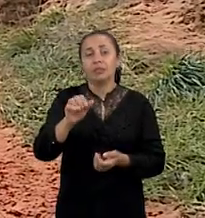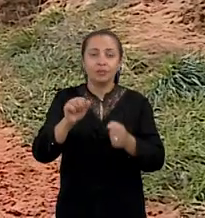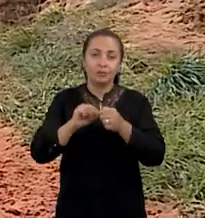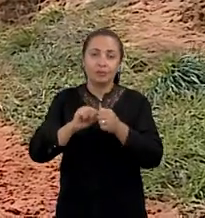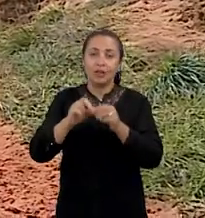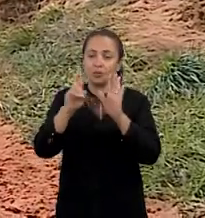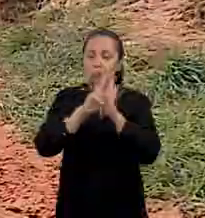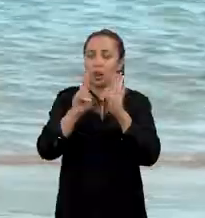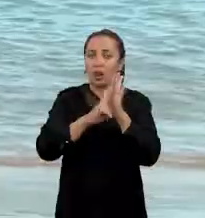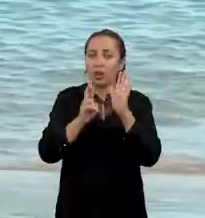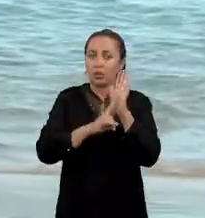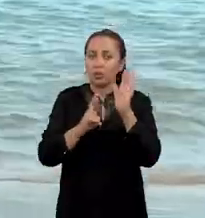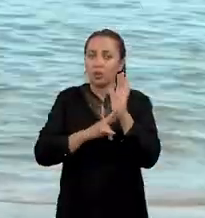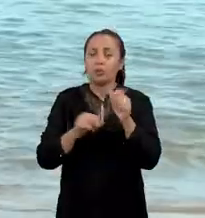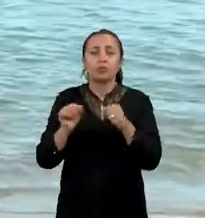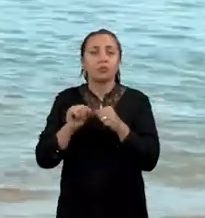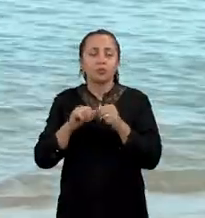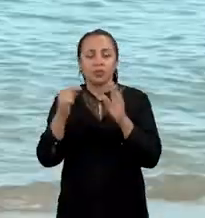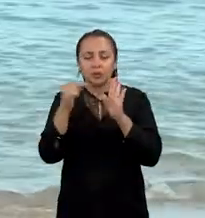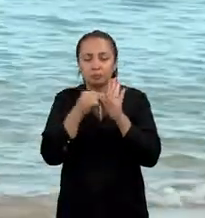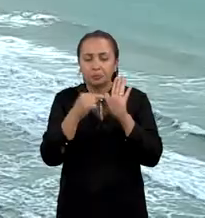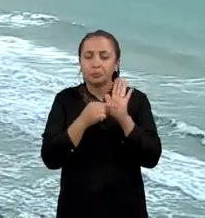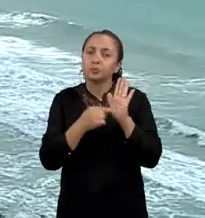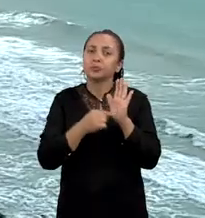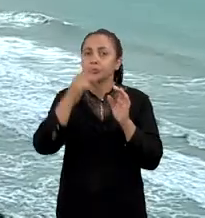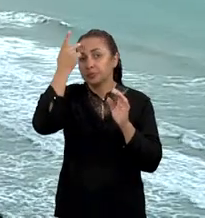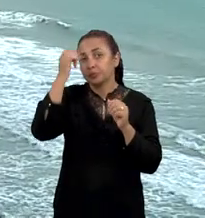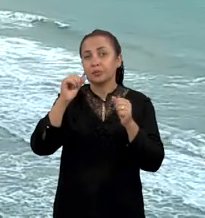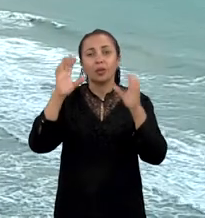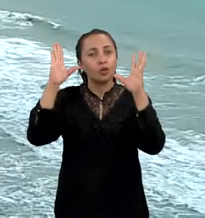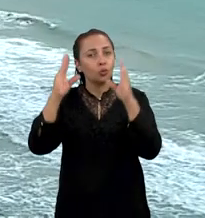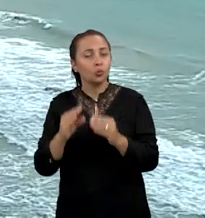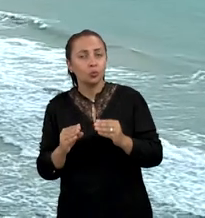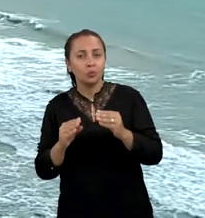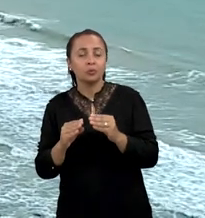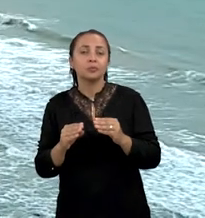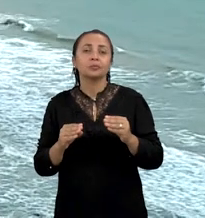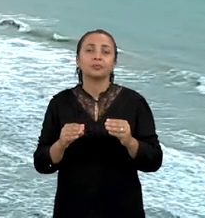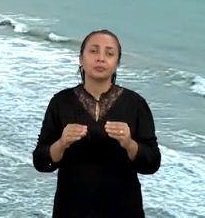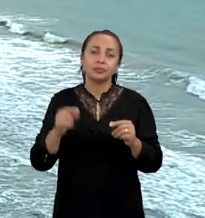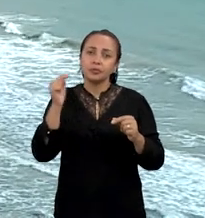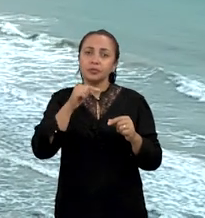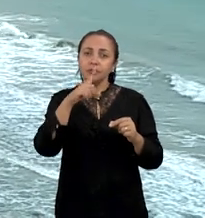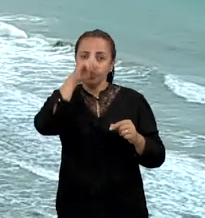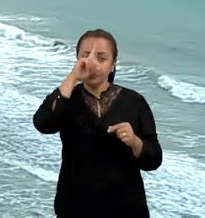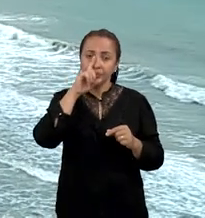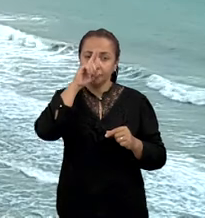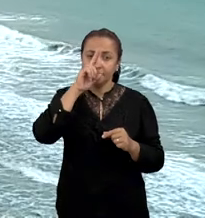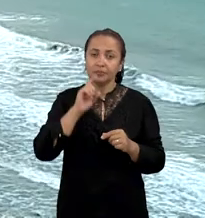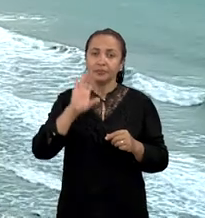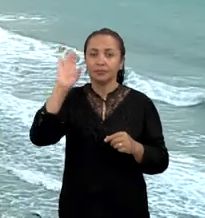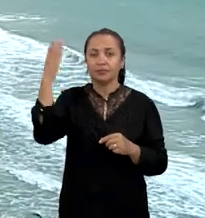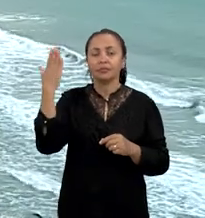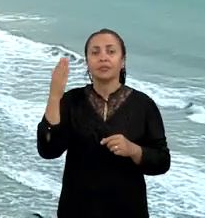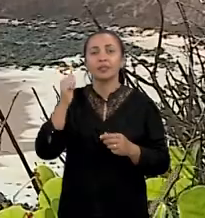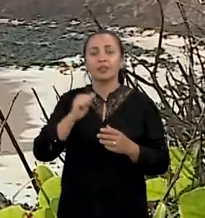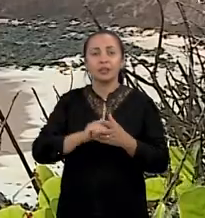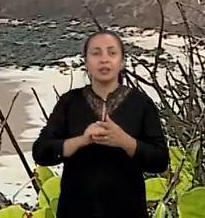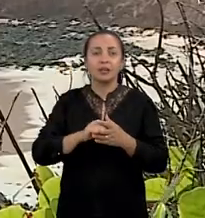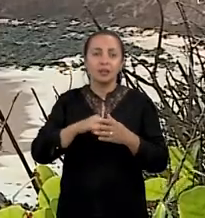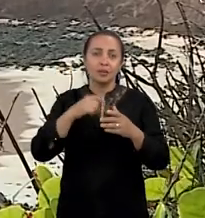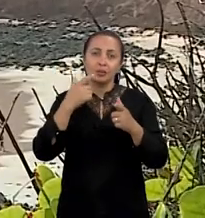fazendo apontamentos com ações para mitigar, para diminuir esse risco de